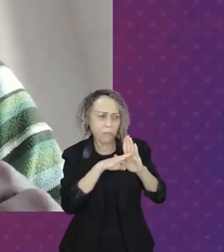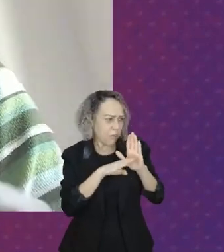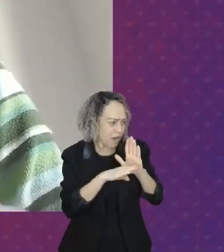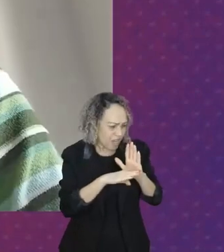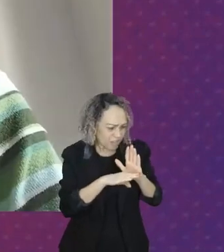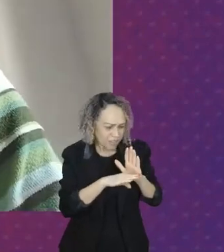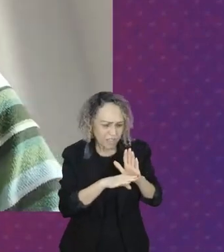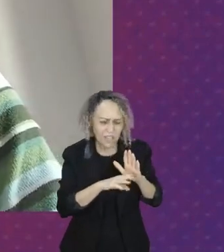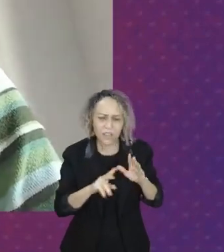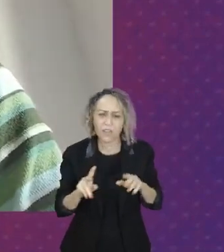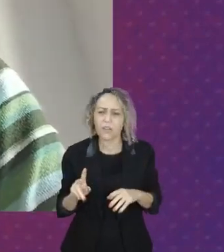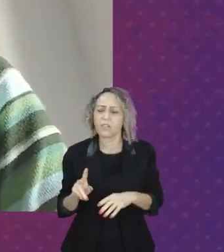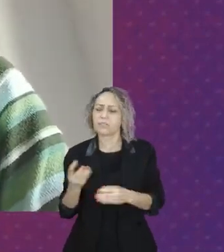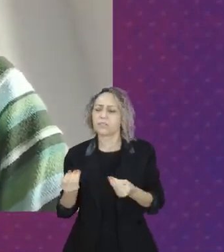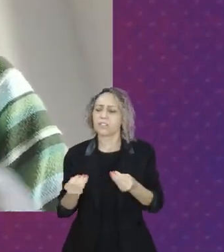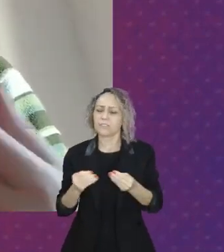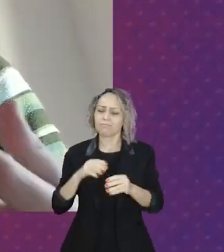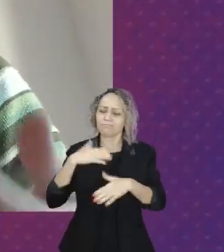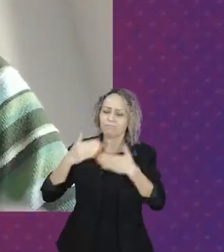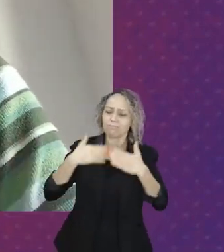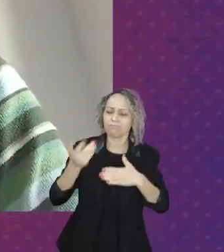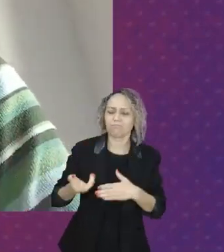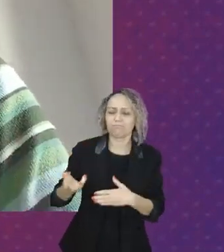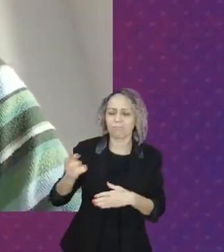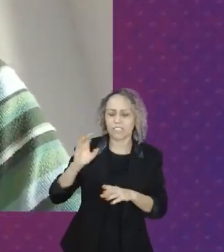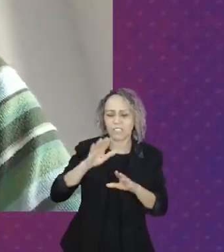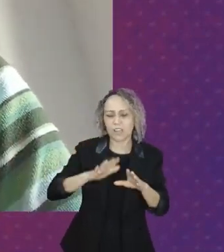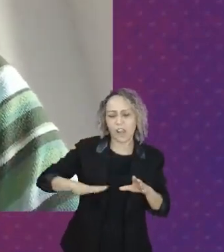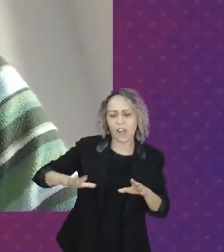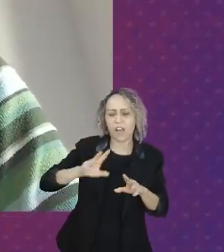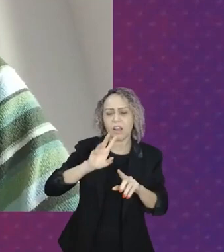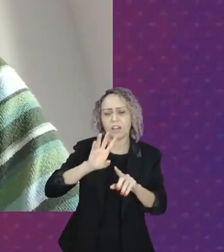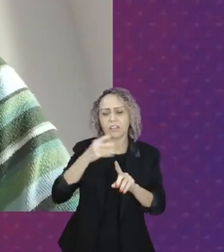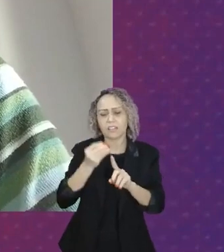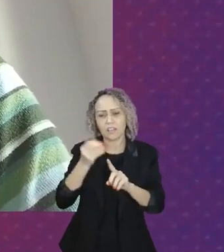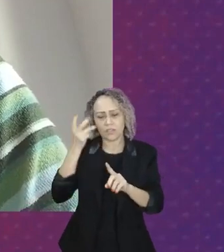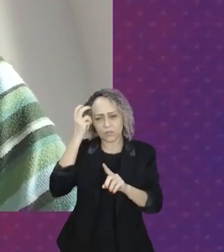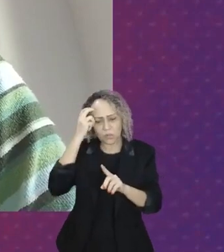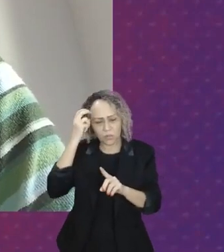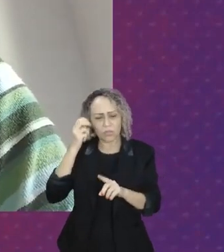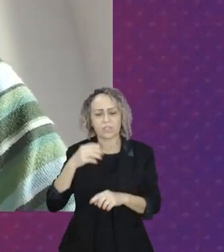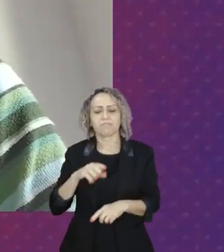valorizando o Ministério da Cultura com o maior orçamento que a gente já teve na história